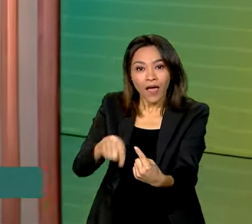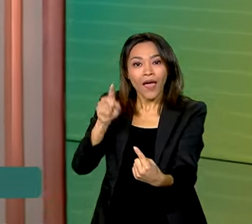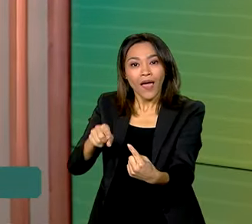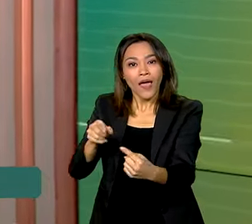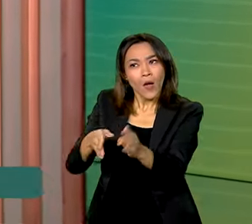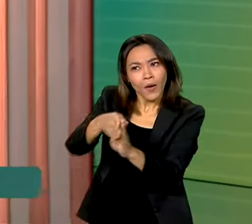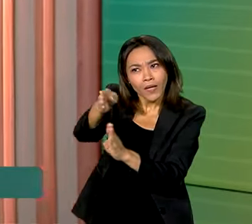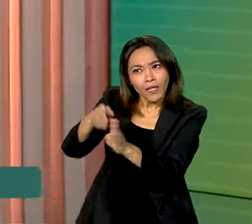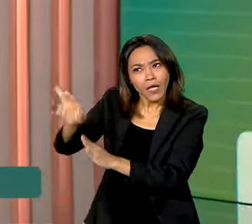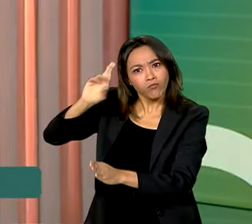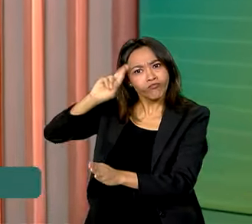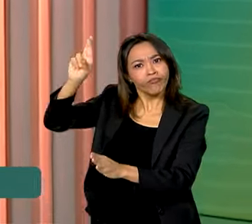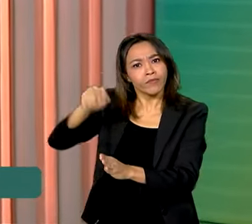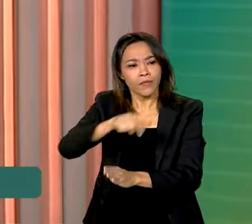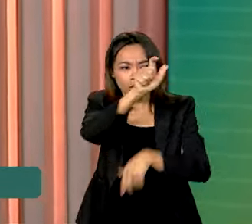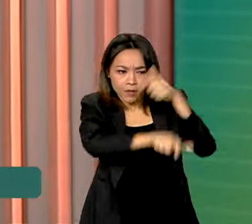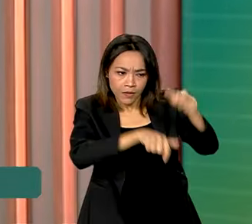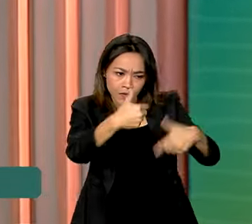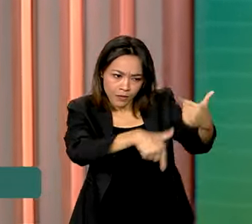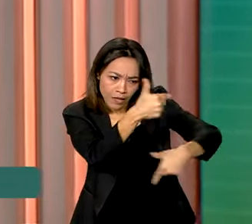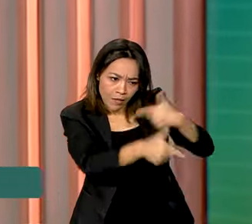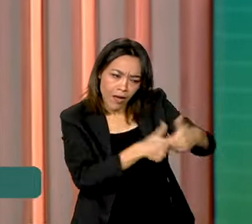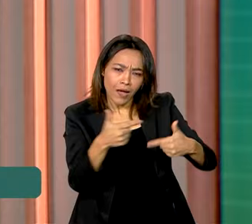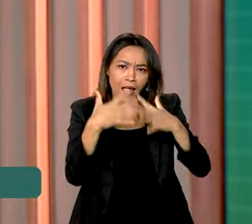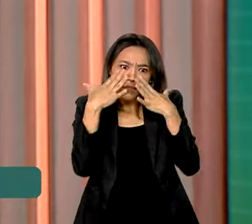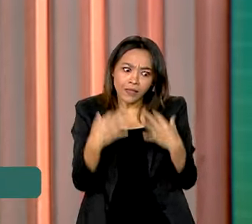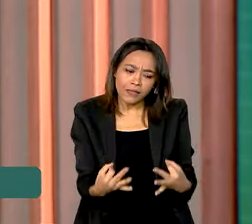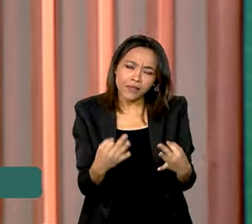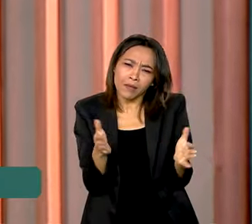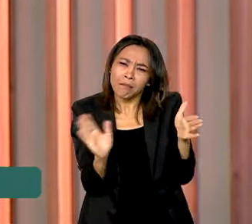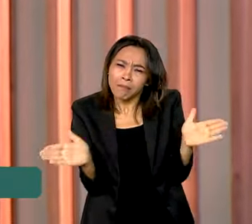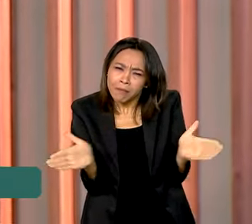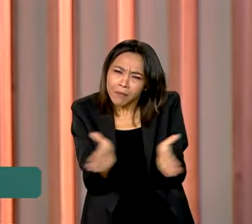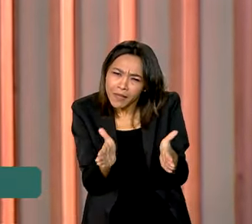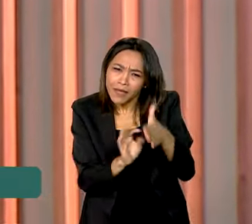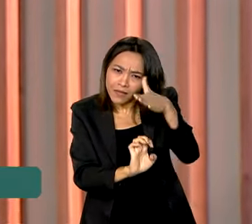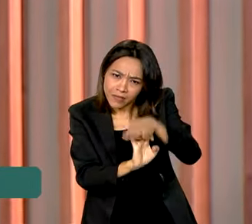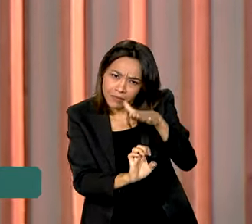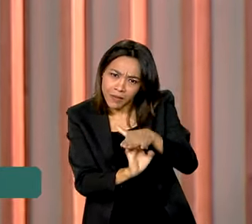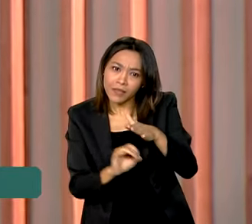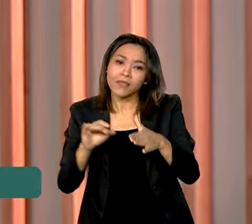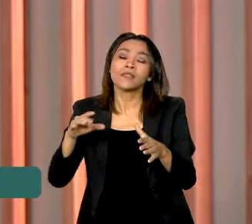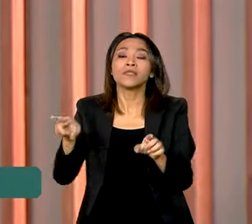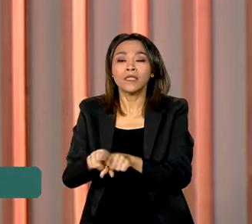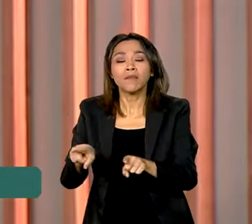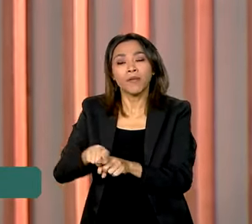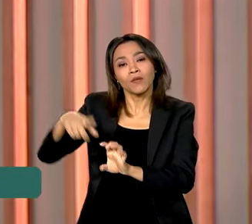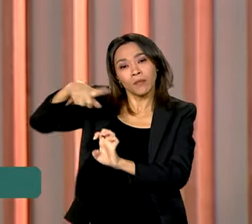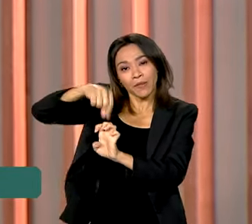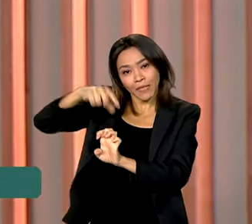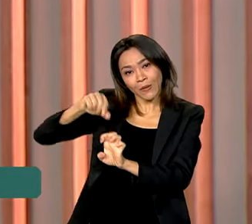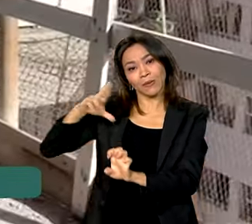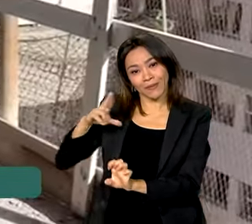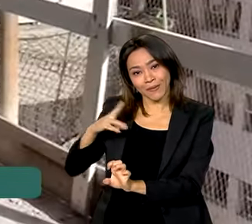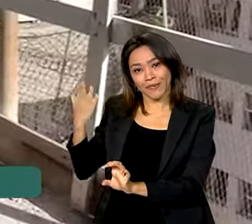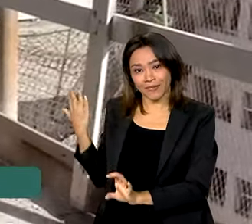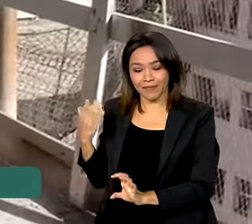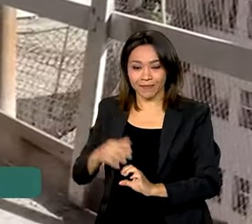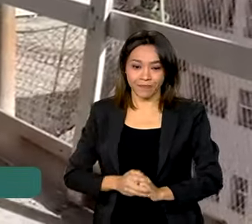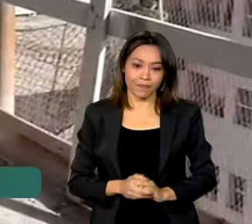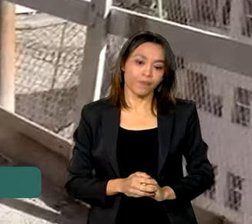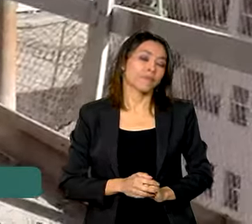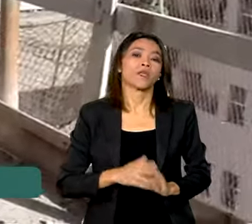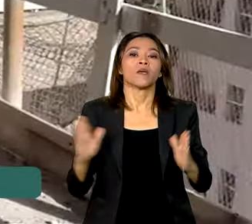trabalhadores com atenção aos micro e pequenos empresários e também aos microempreendedores individuais. Entre